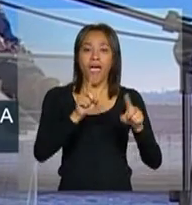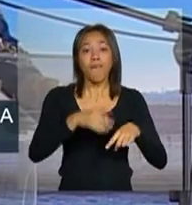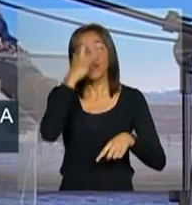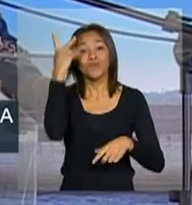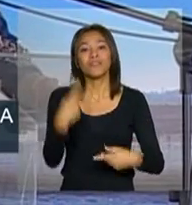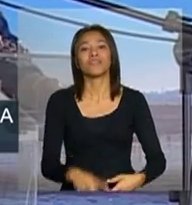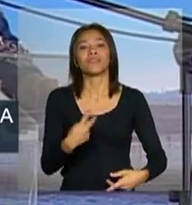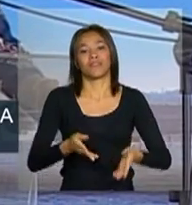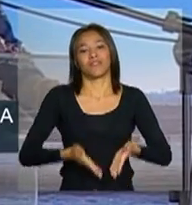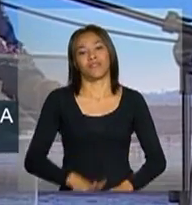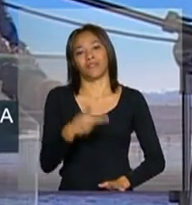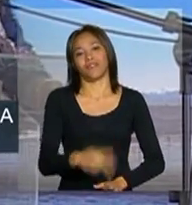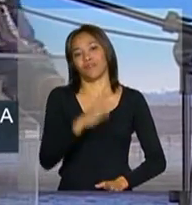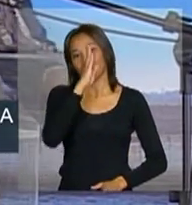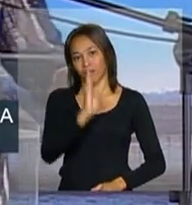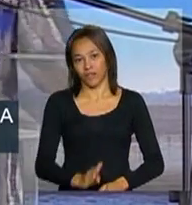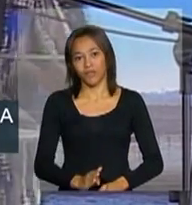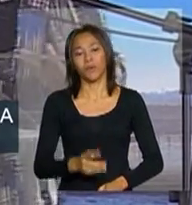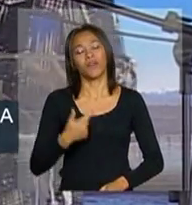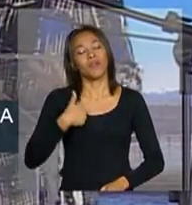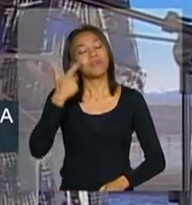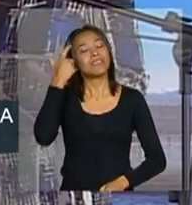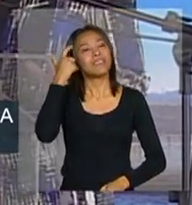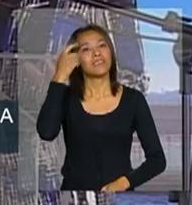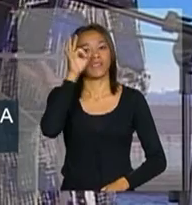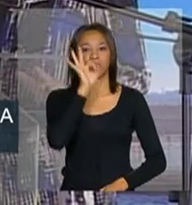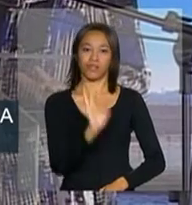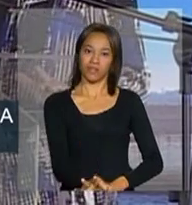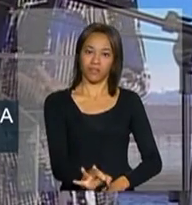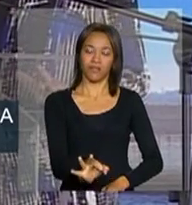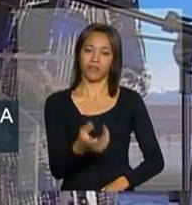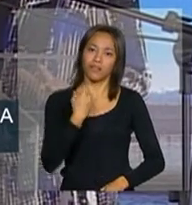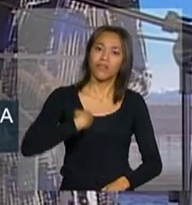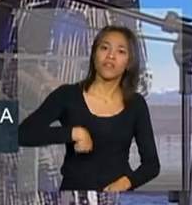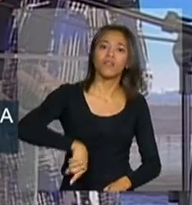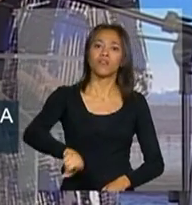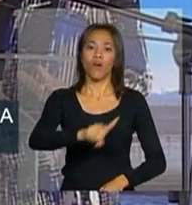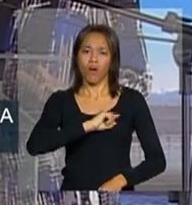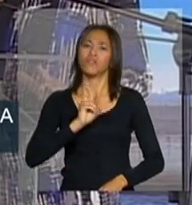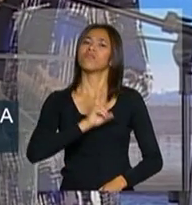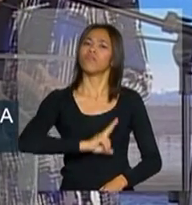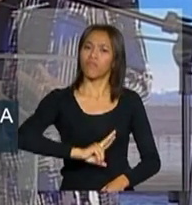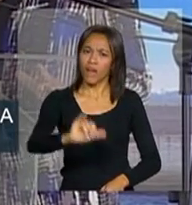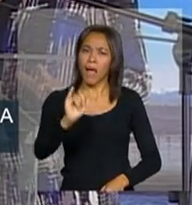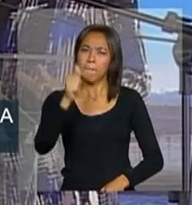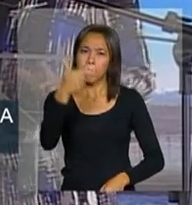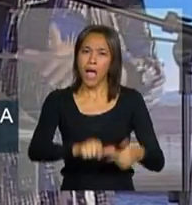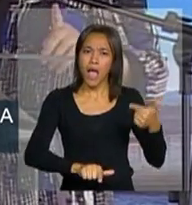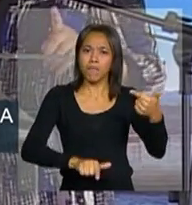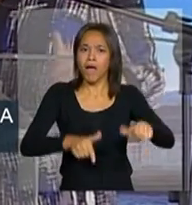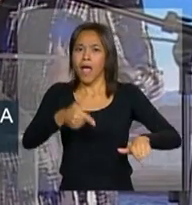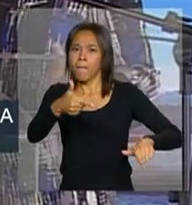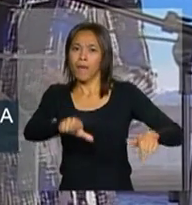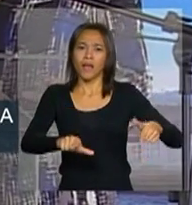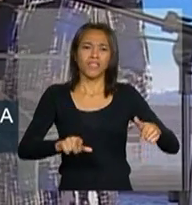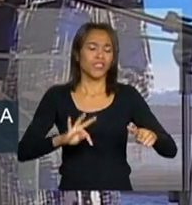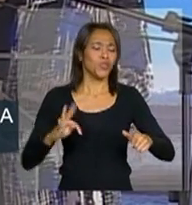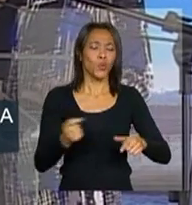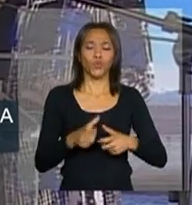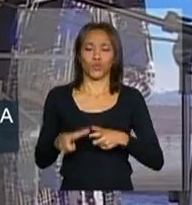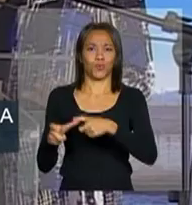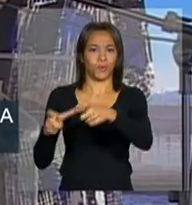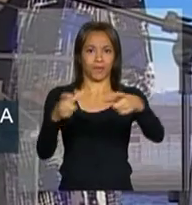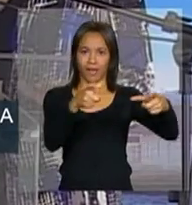brasileiros. E eu tenho certeza que nós iremos formar cada vez mais, em todos os